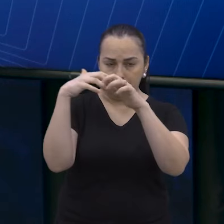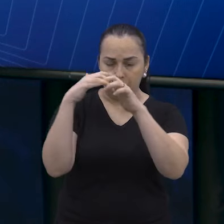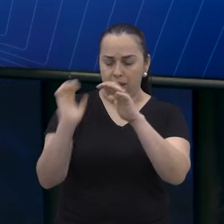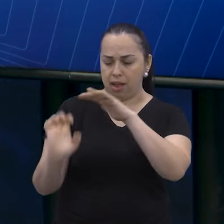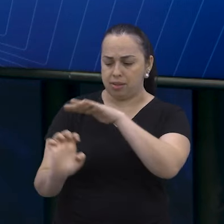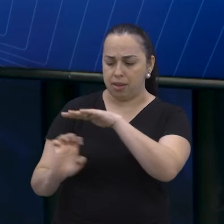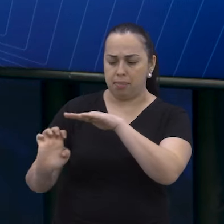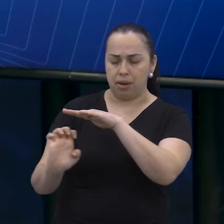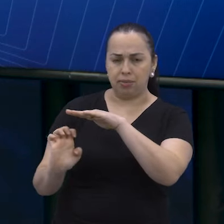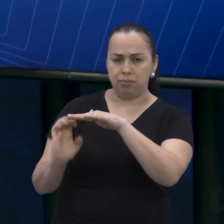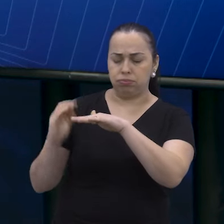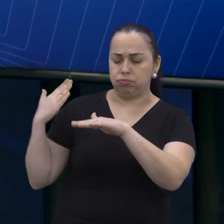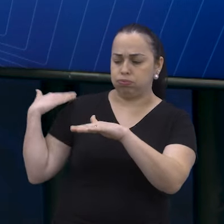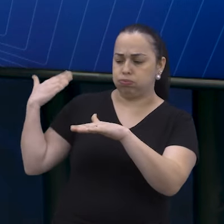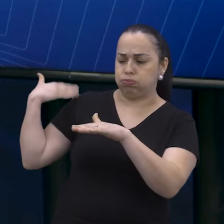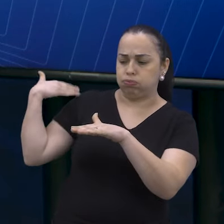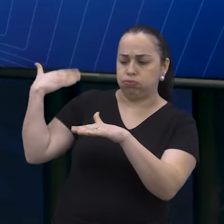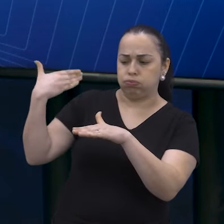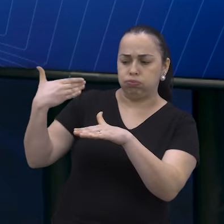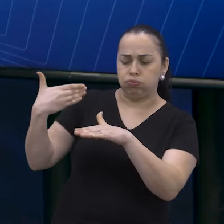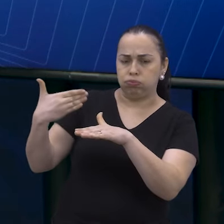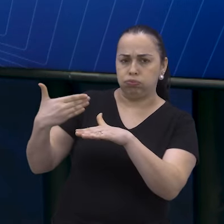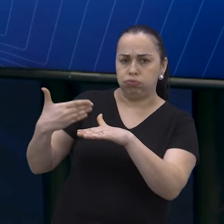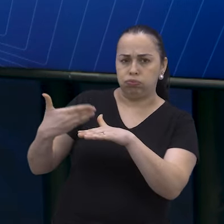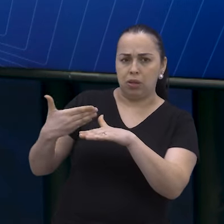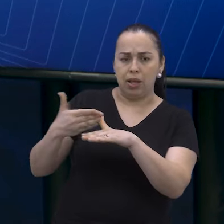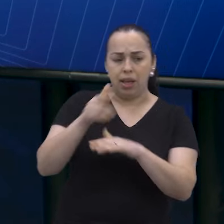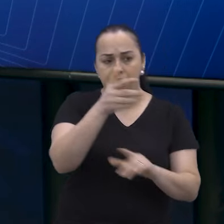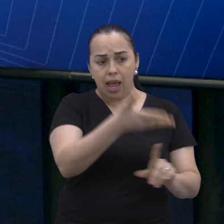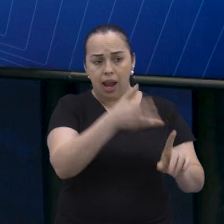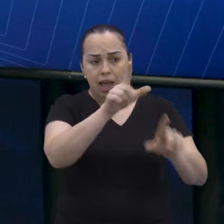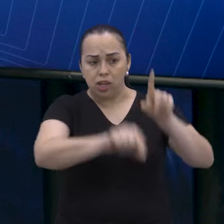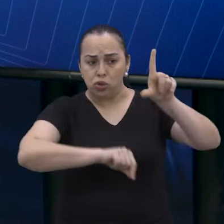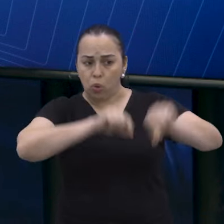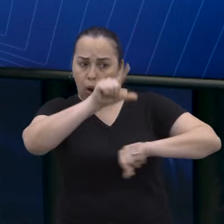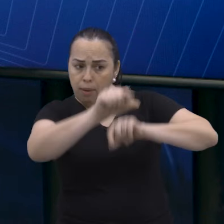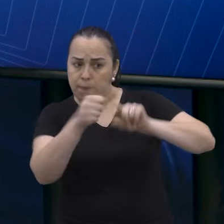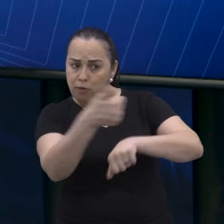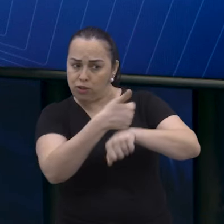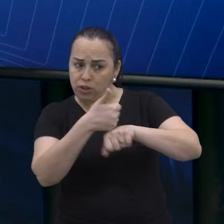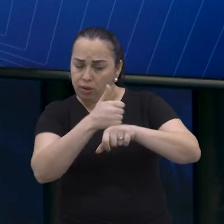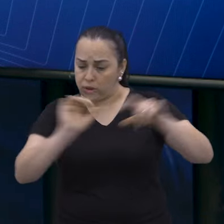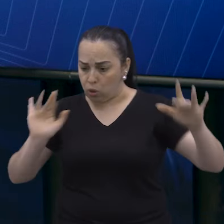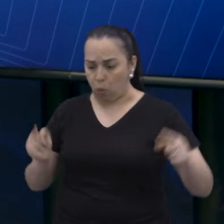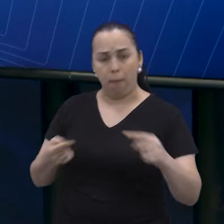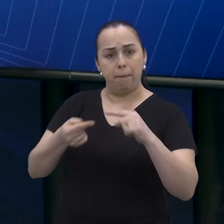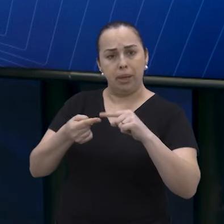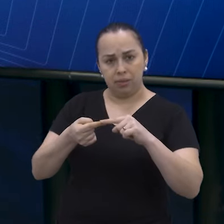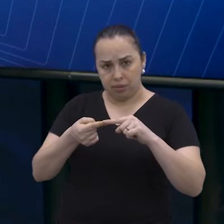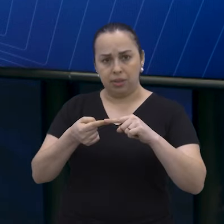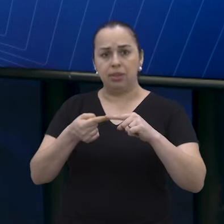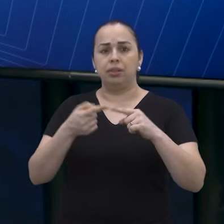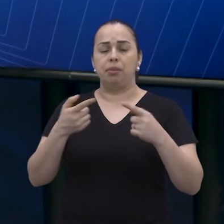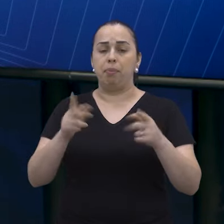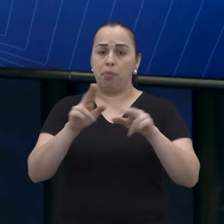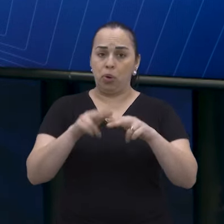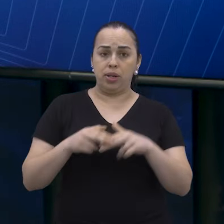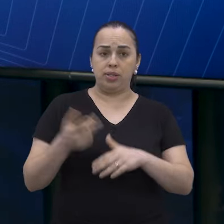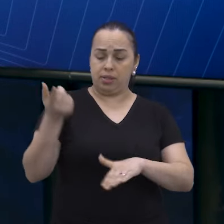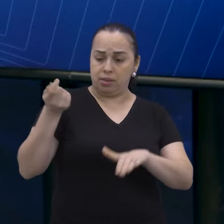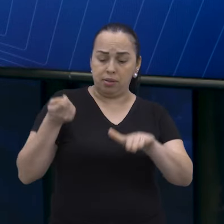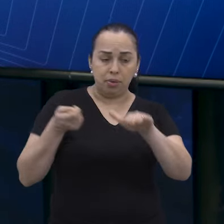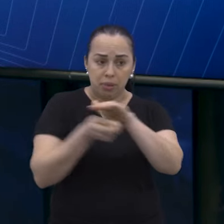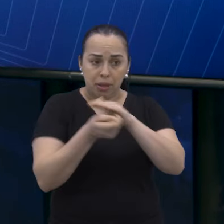historicamente, elas constroem os profissionais necessários para suas demandas. Então, as empresas, elas têm